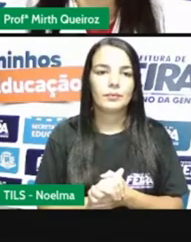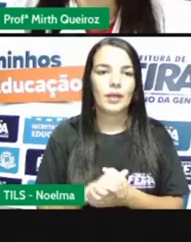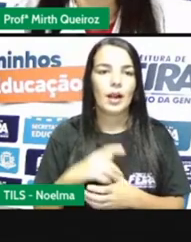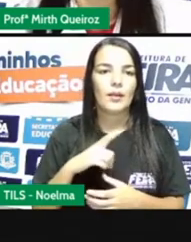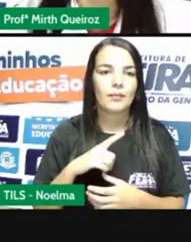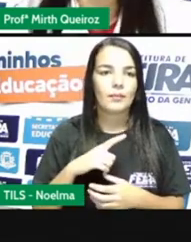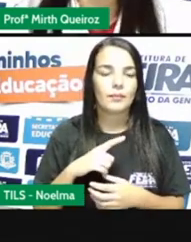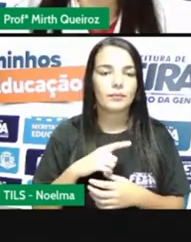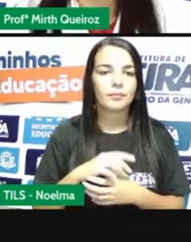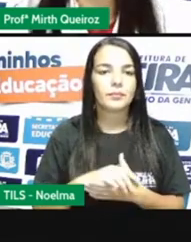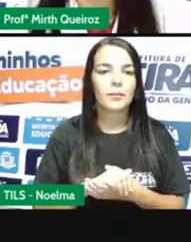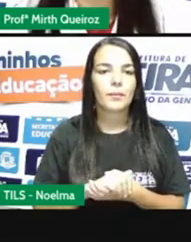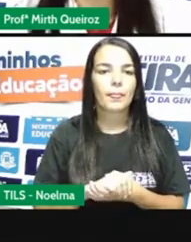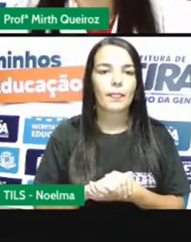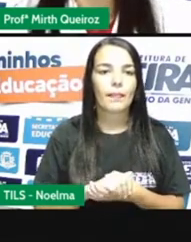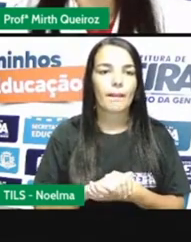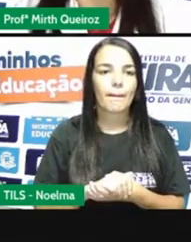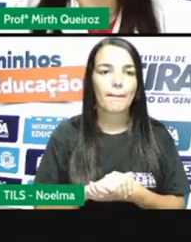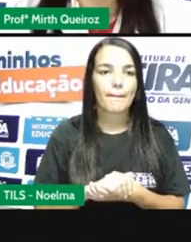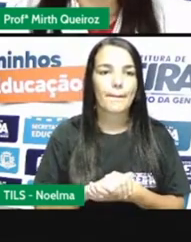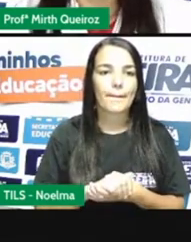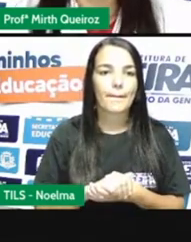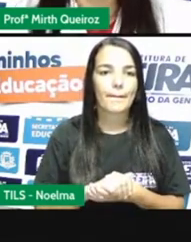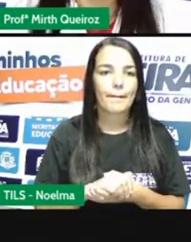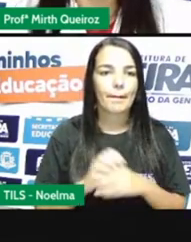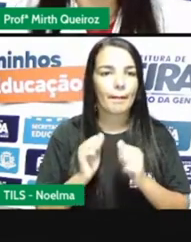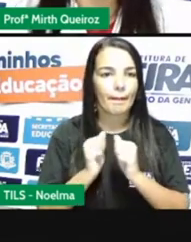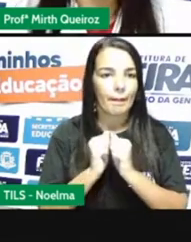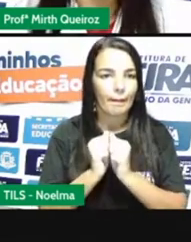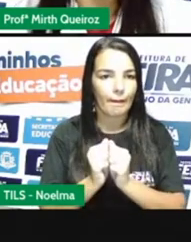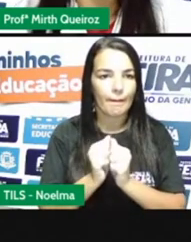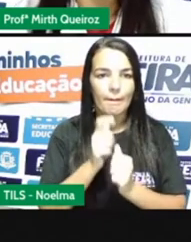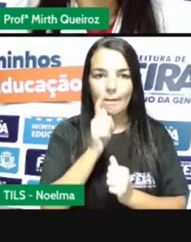de soro. E isso dissolvido em água, né?